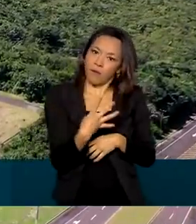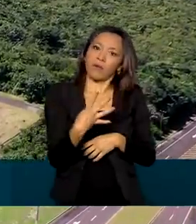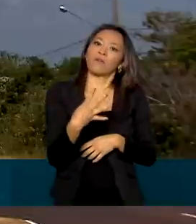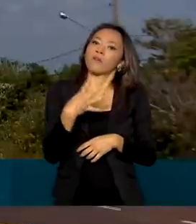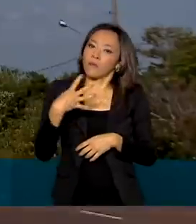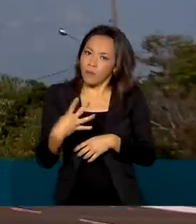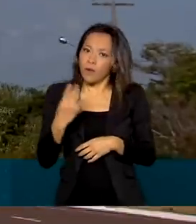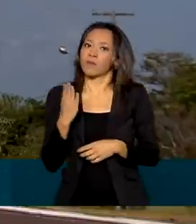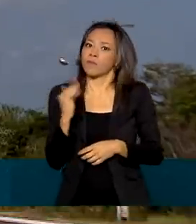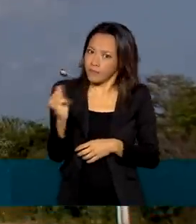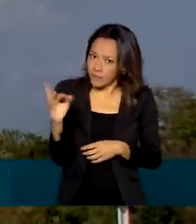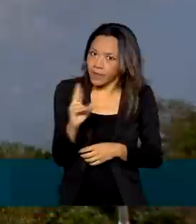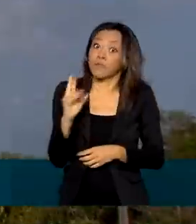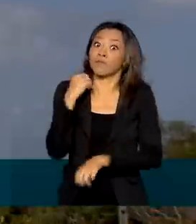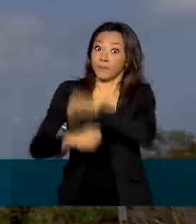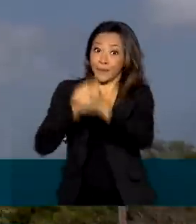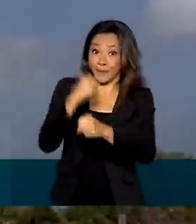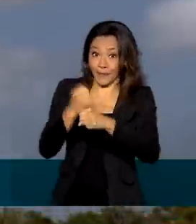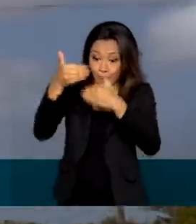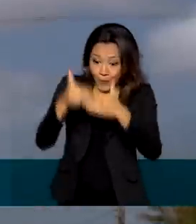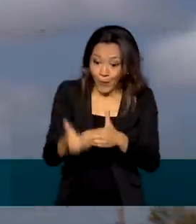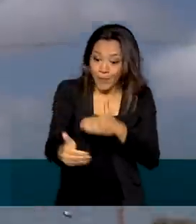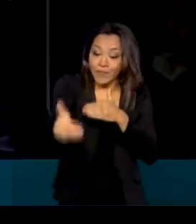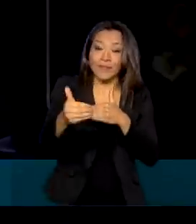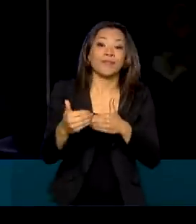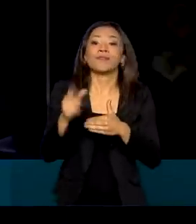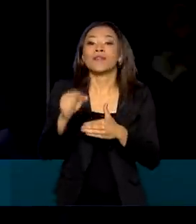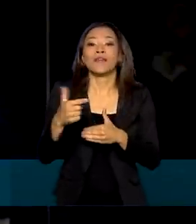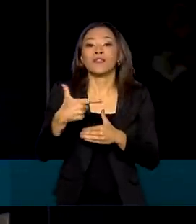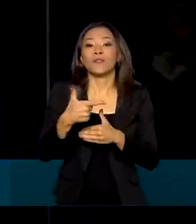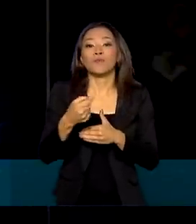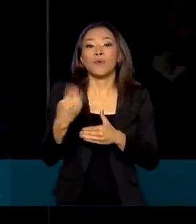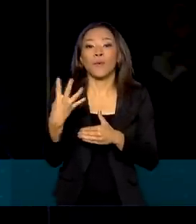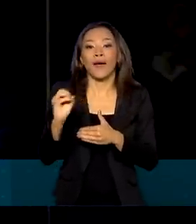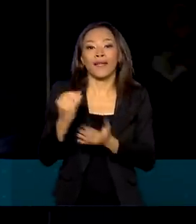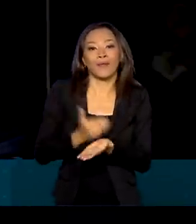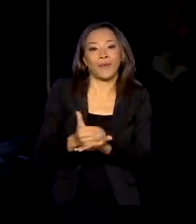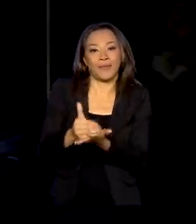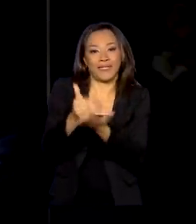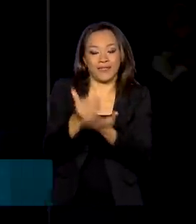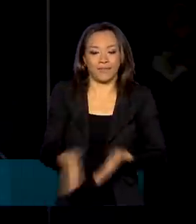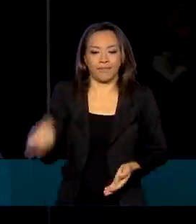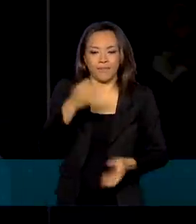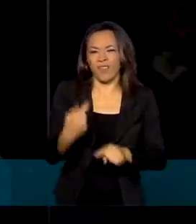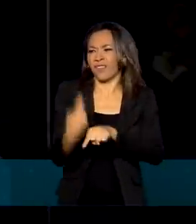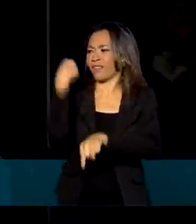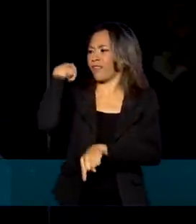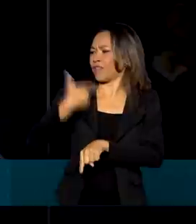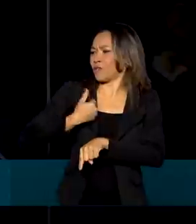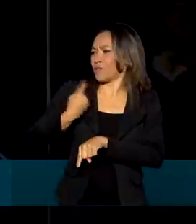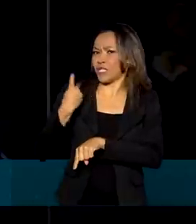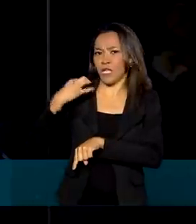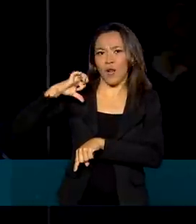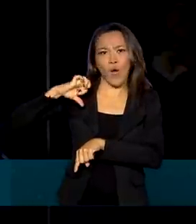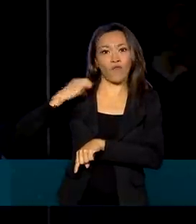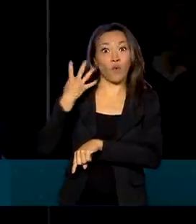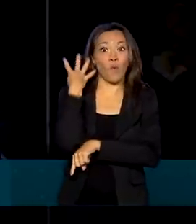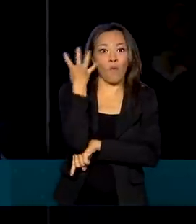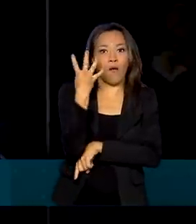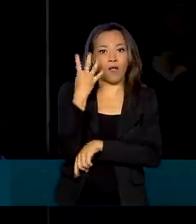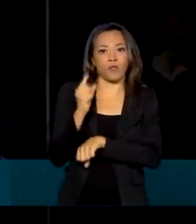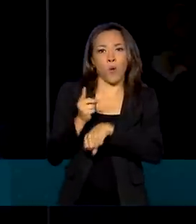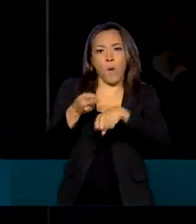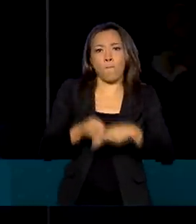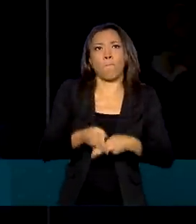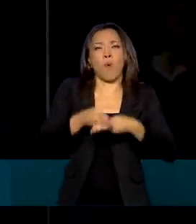de reais por ano a partir de 2040. Nós lançamos desde 2019 até agora, foram quatro satélites